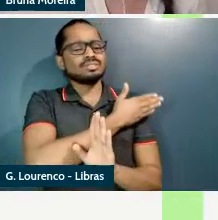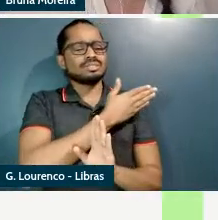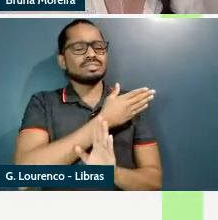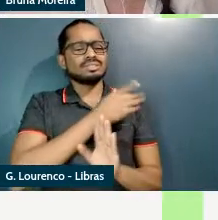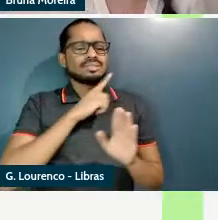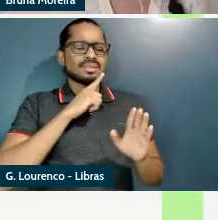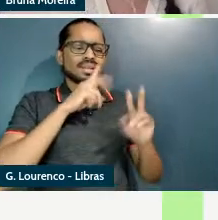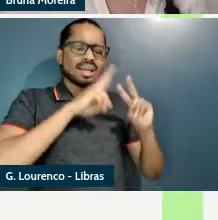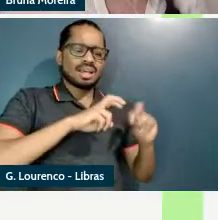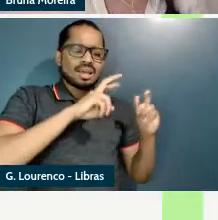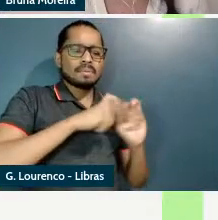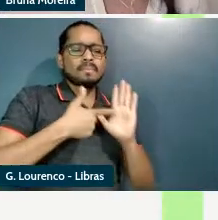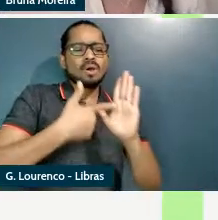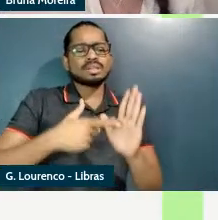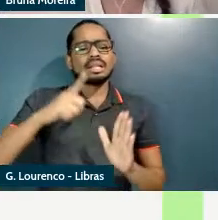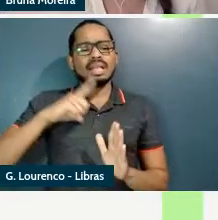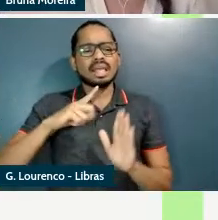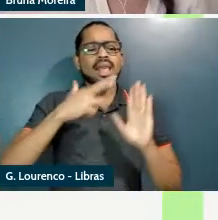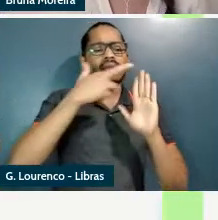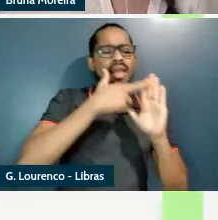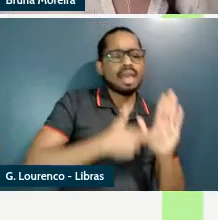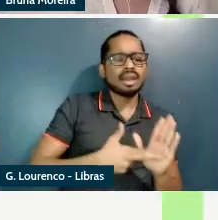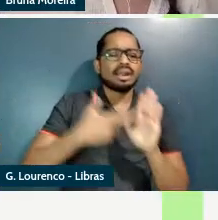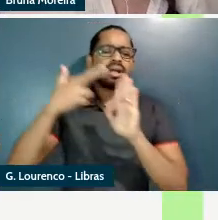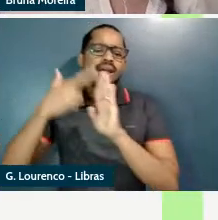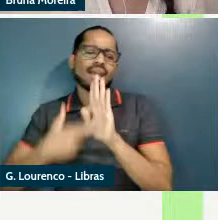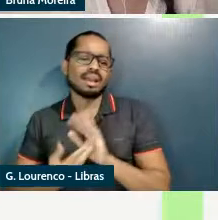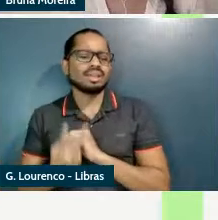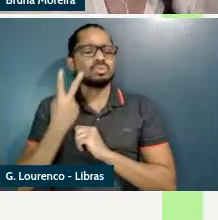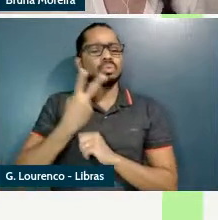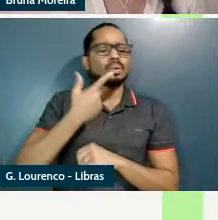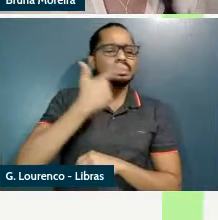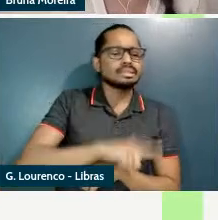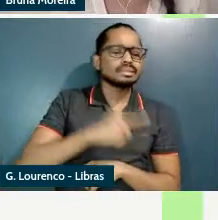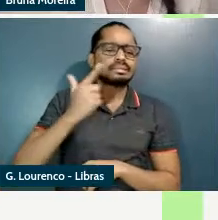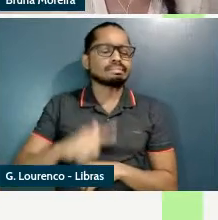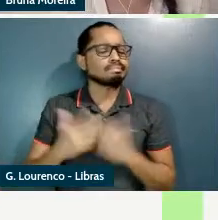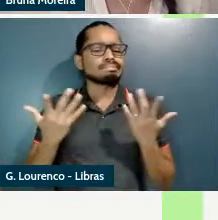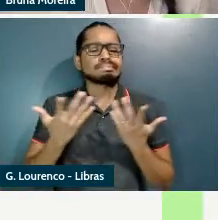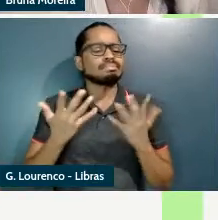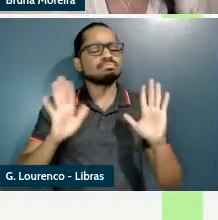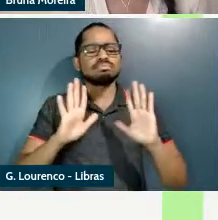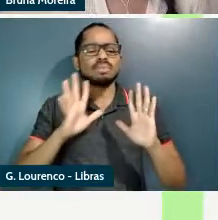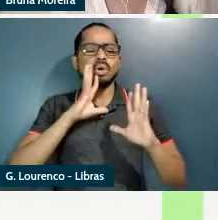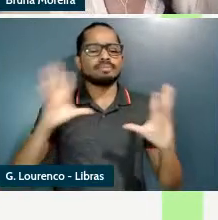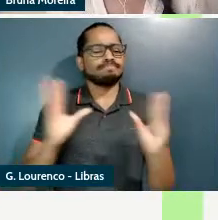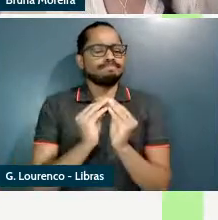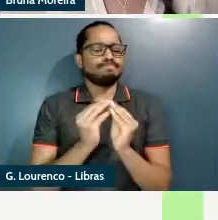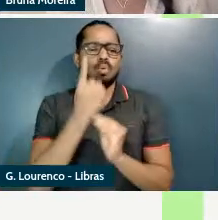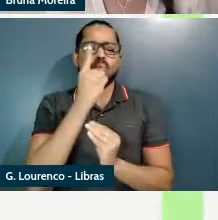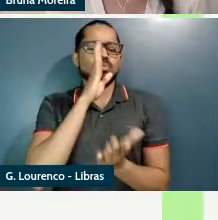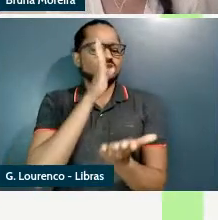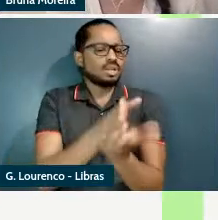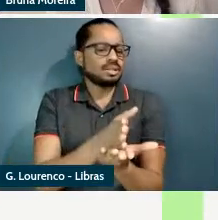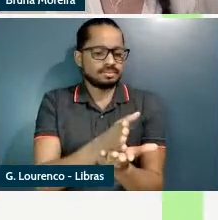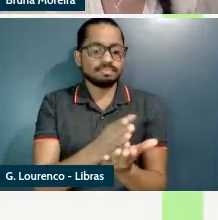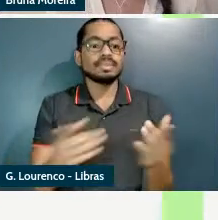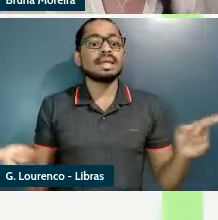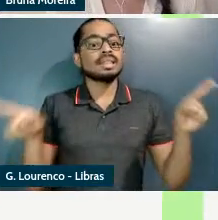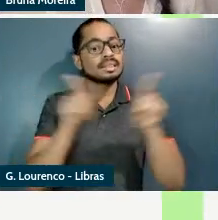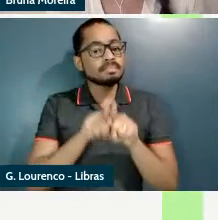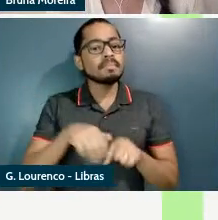regras sintáticas ou lexicais retendo contudo seus méritos a descrição do fenômeno ela é mais econômica